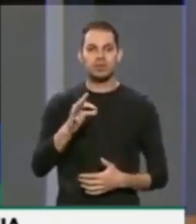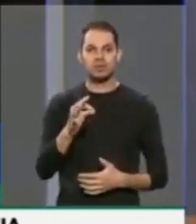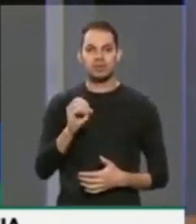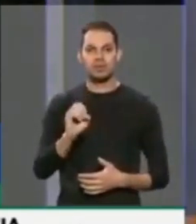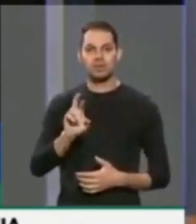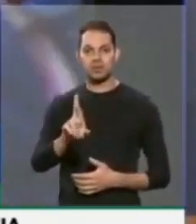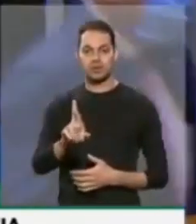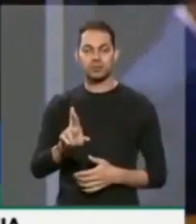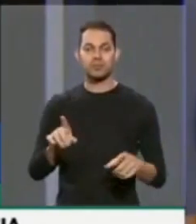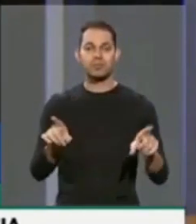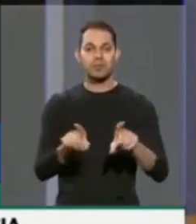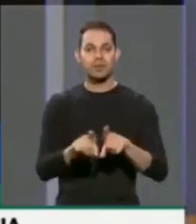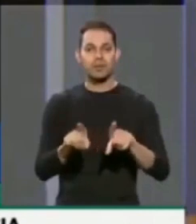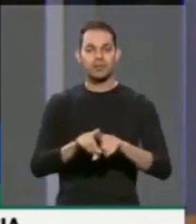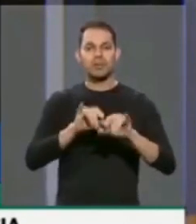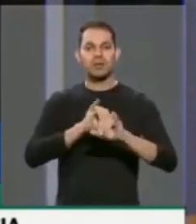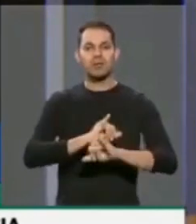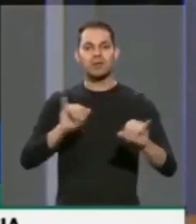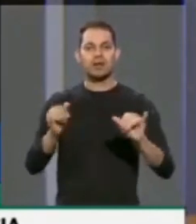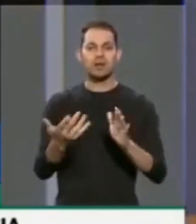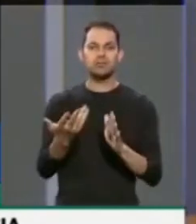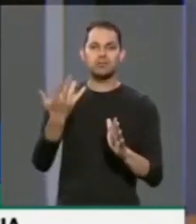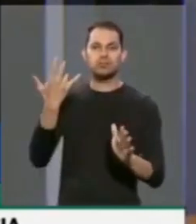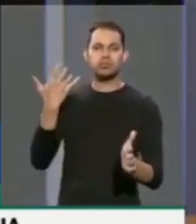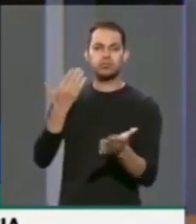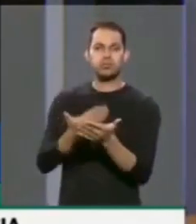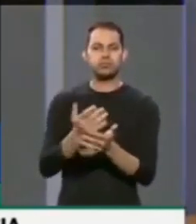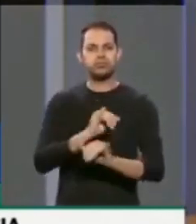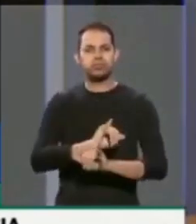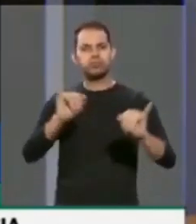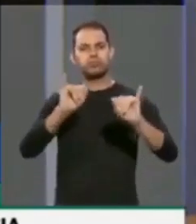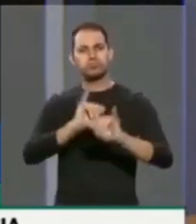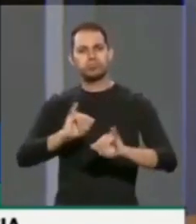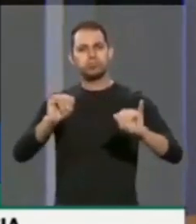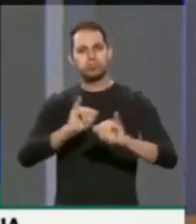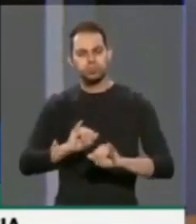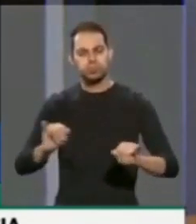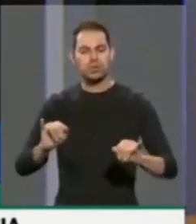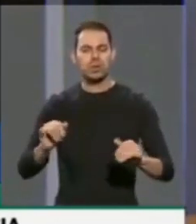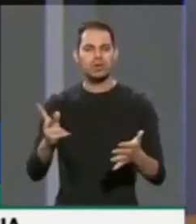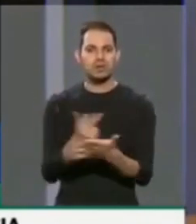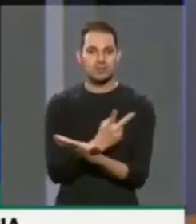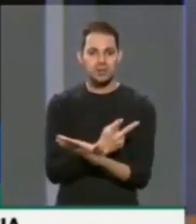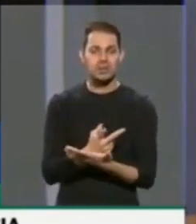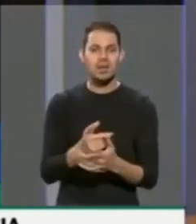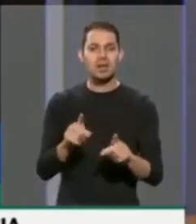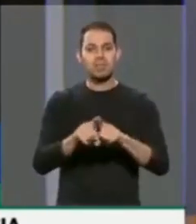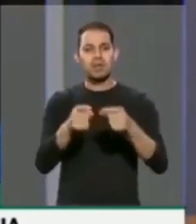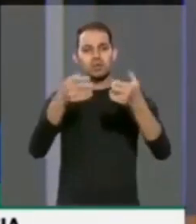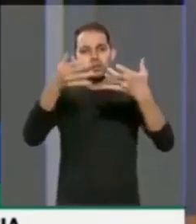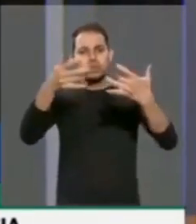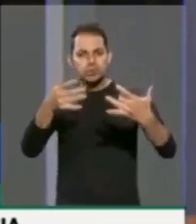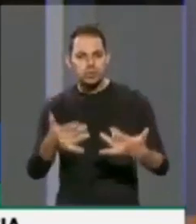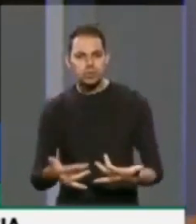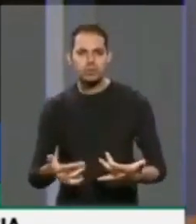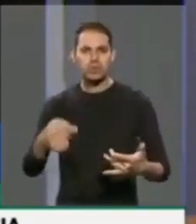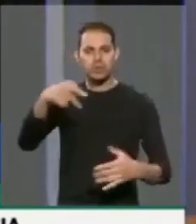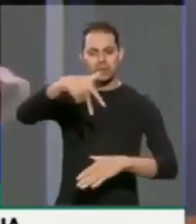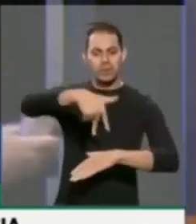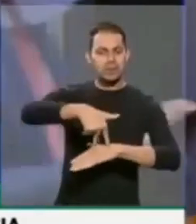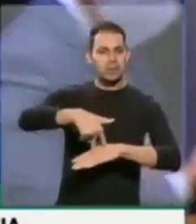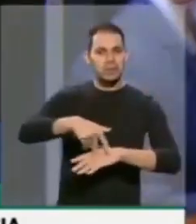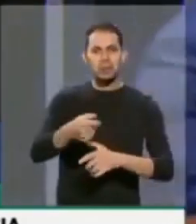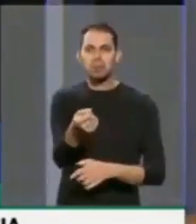há muito tempo está sendo noticiado, e poucos têm sido noticiados, poucos têm sido falados aqui nessa